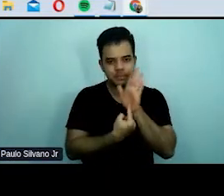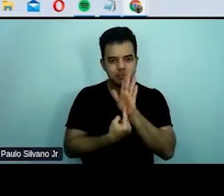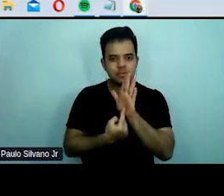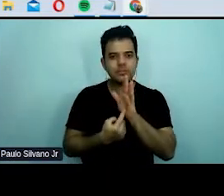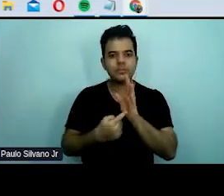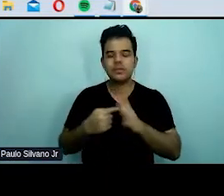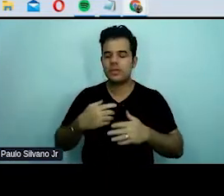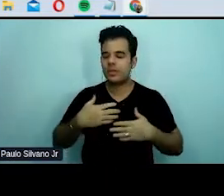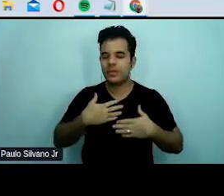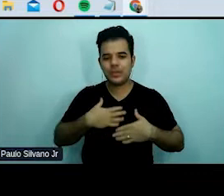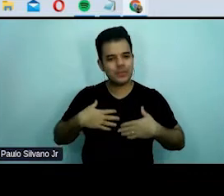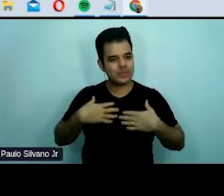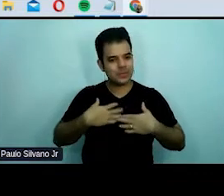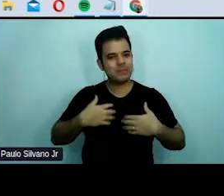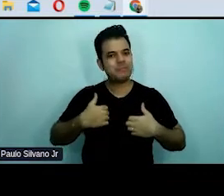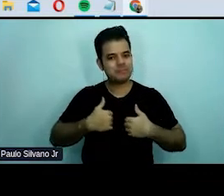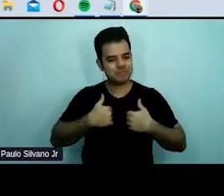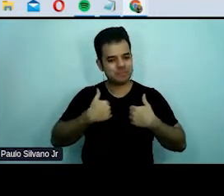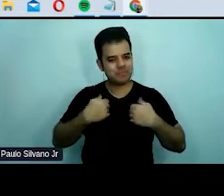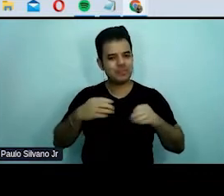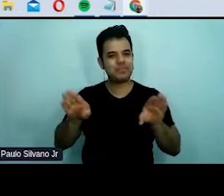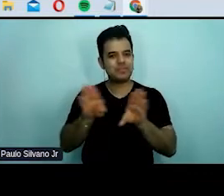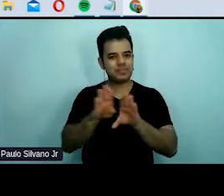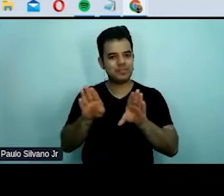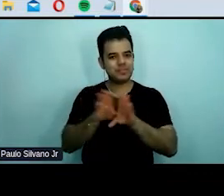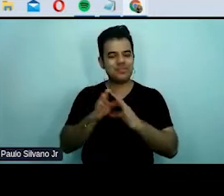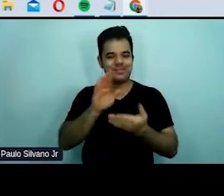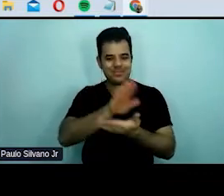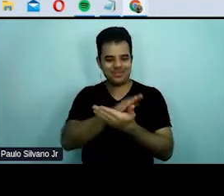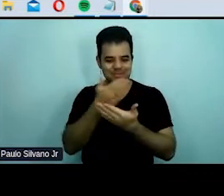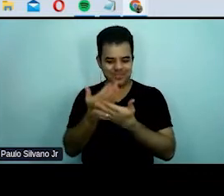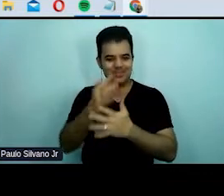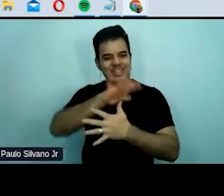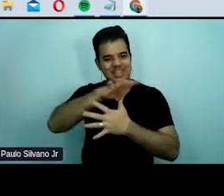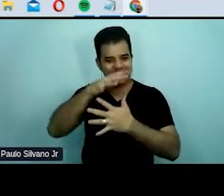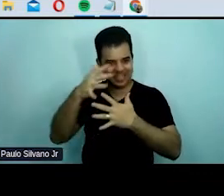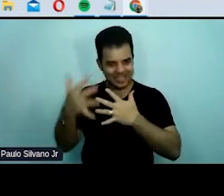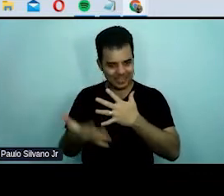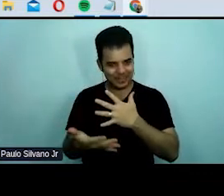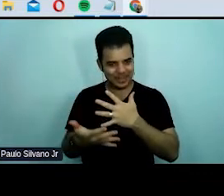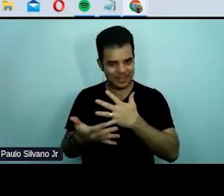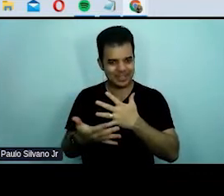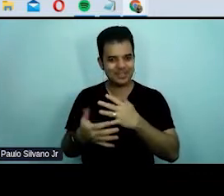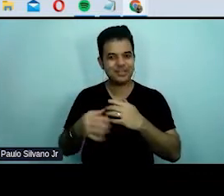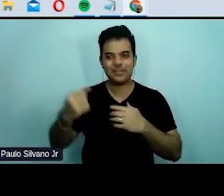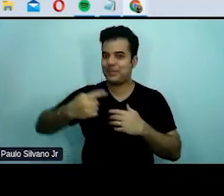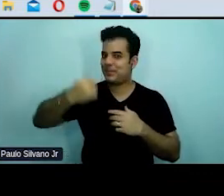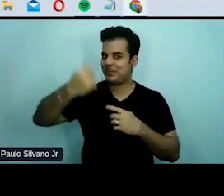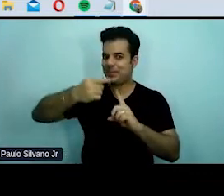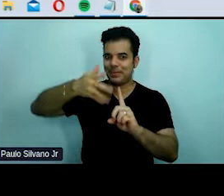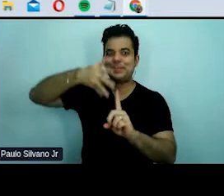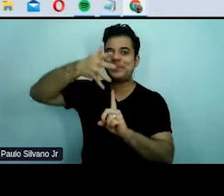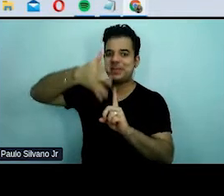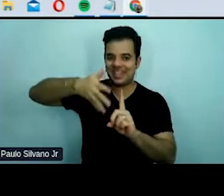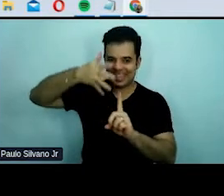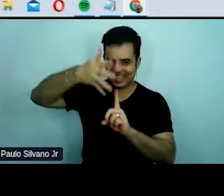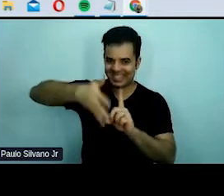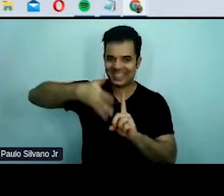a honra também de ter a tradição simultânea aqui em Libras, a primeira palestra que eu